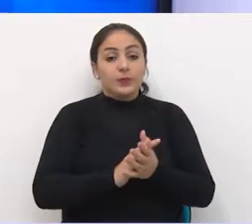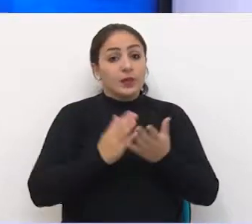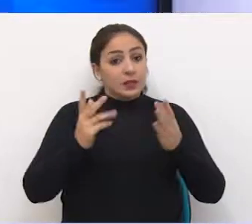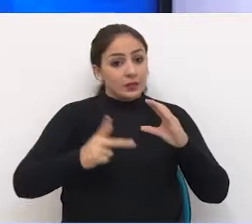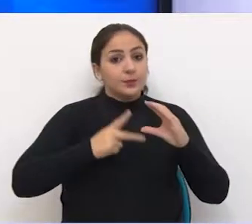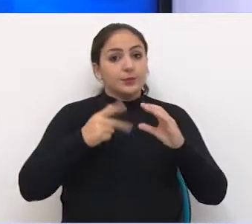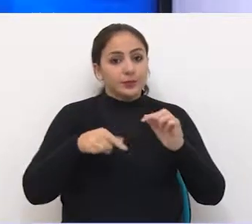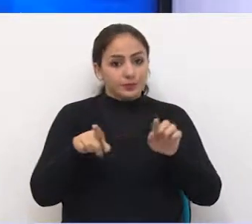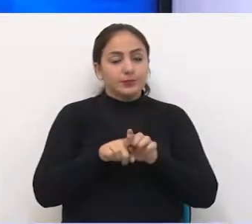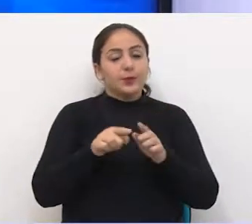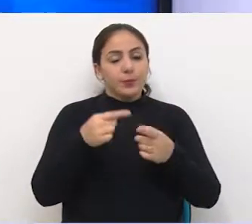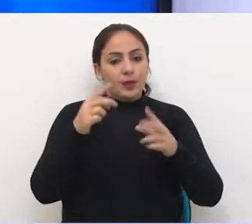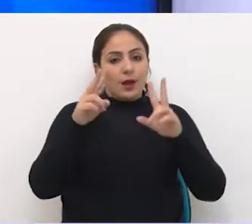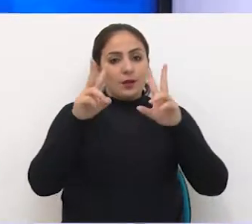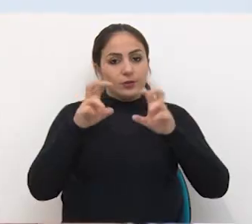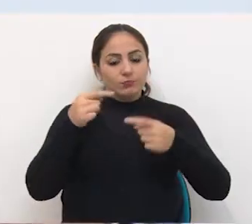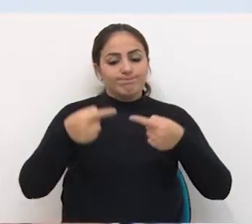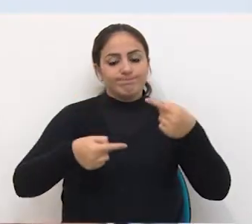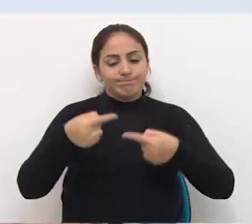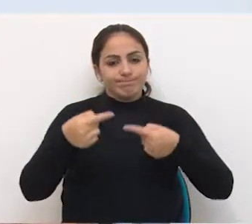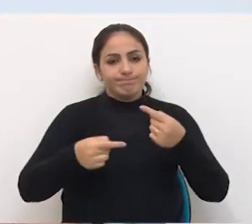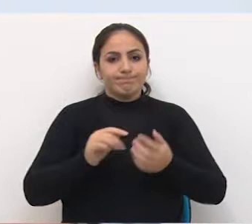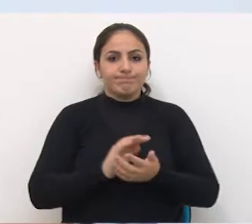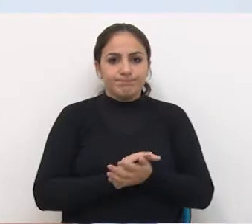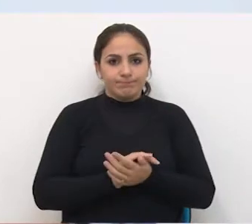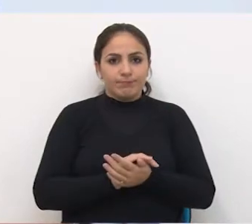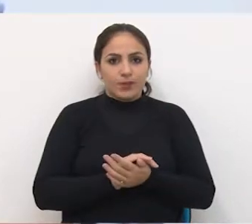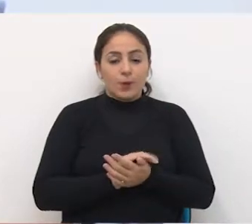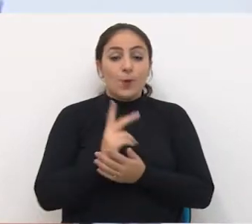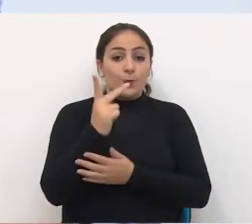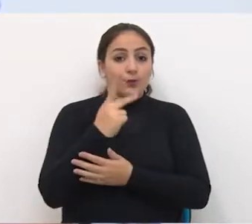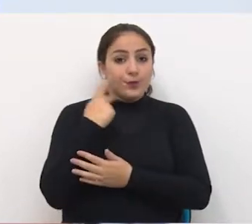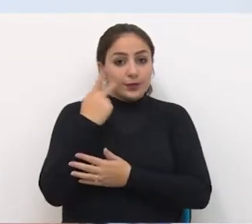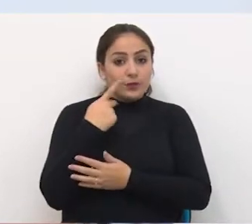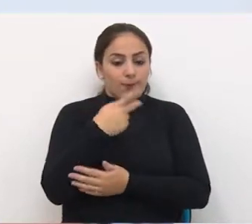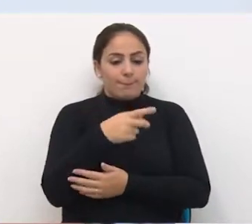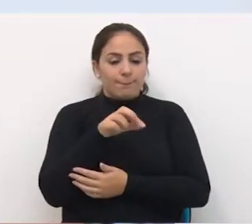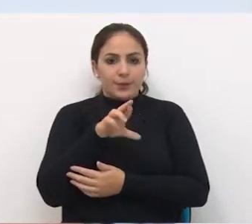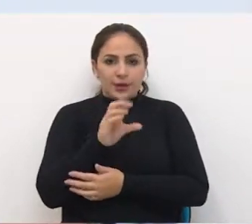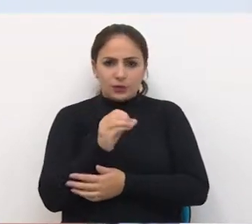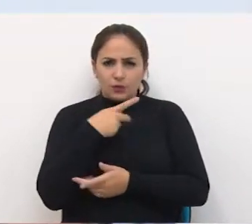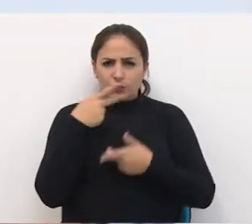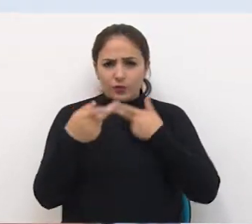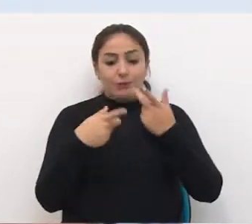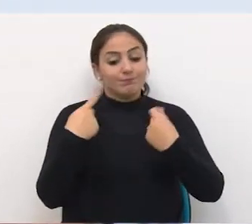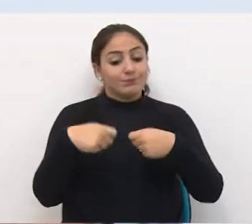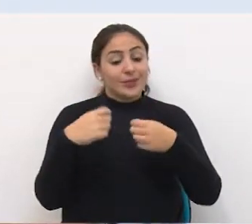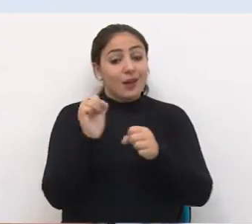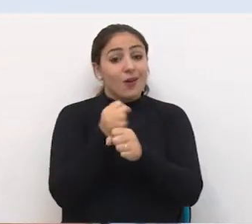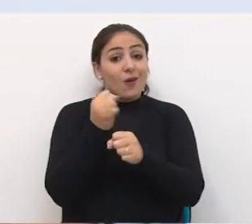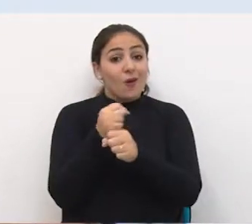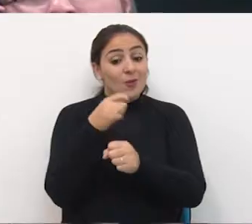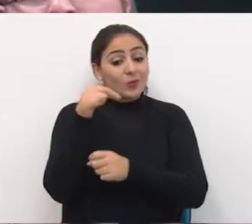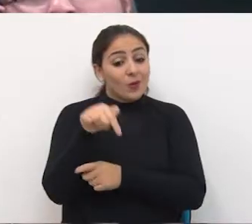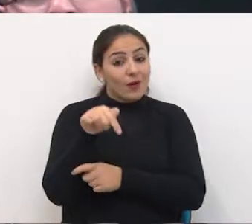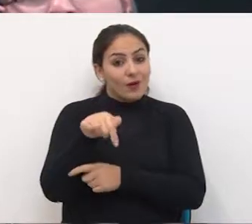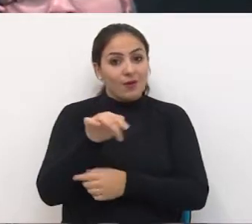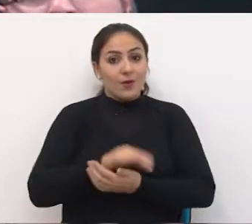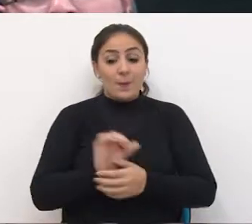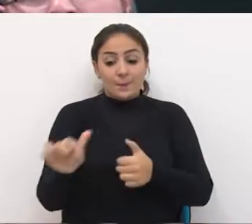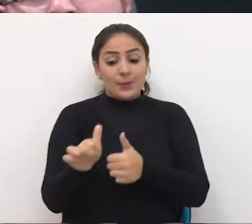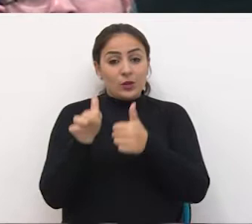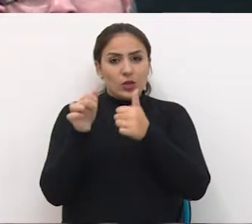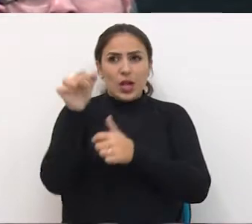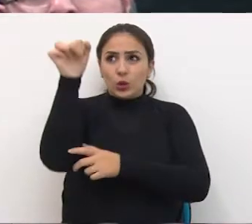assunto também repercutiu O vereador Pedro Danelli falou sobre a necessidade de obras no local Para